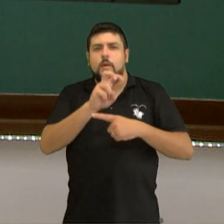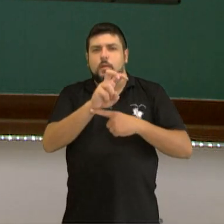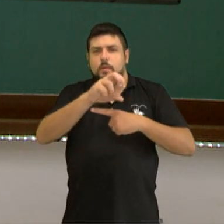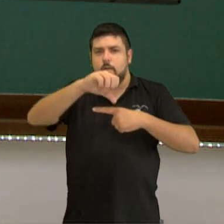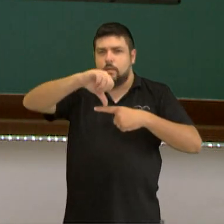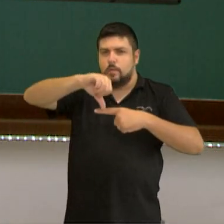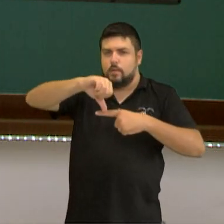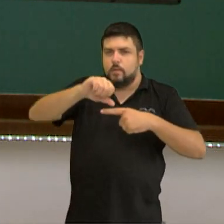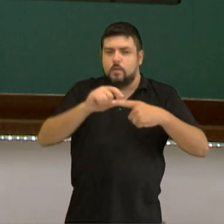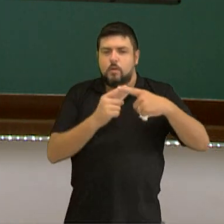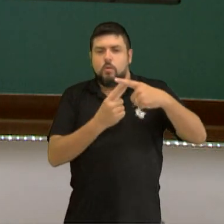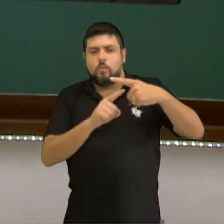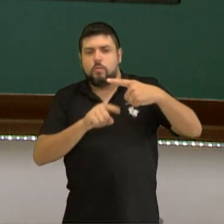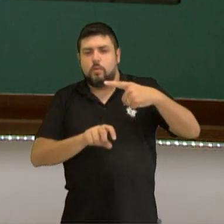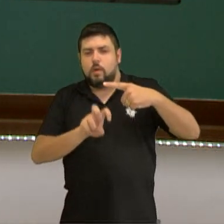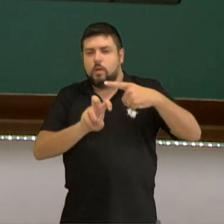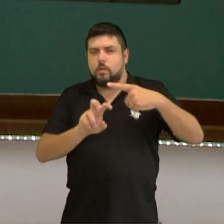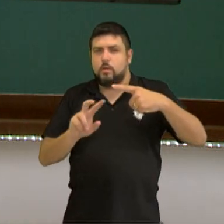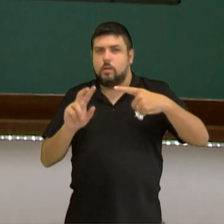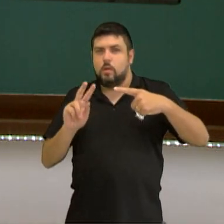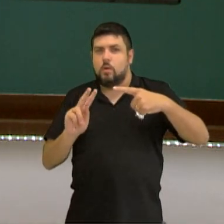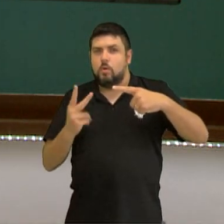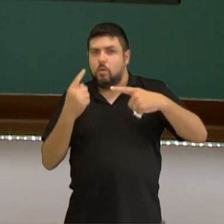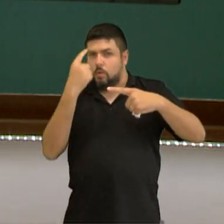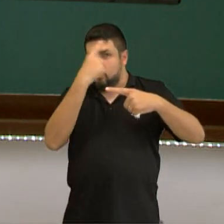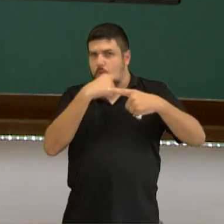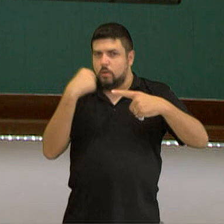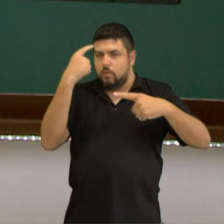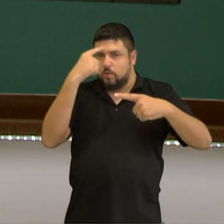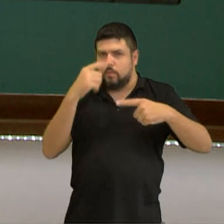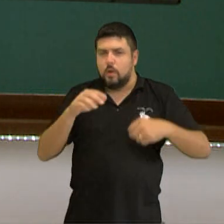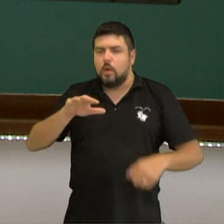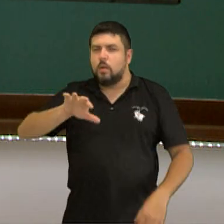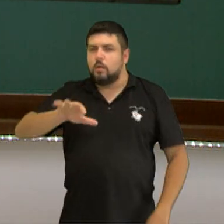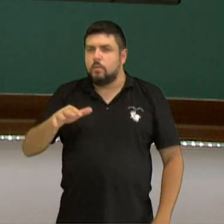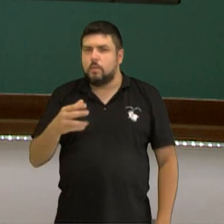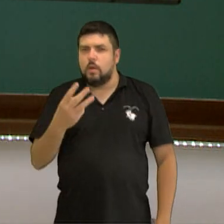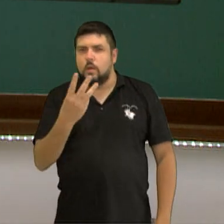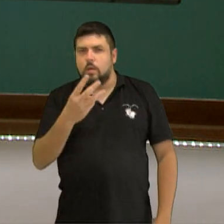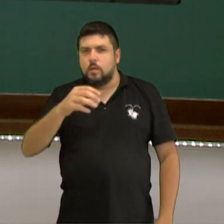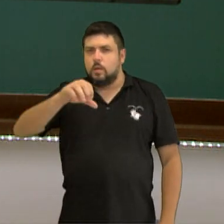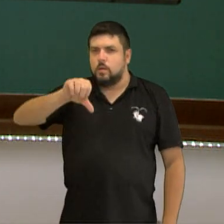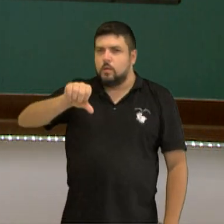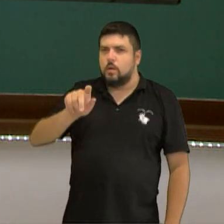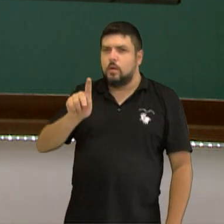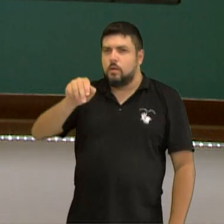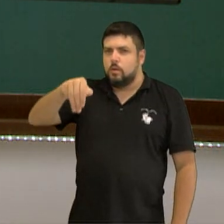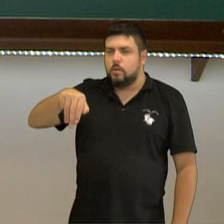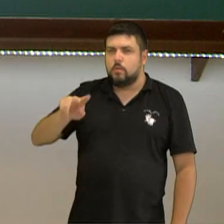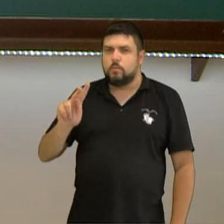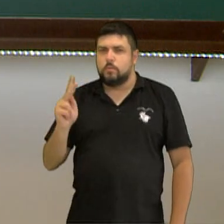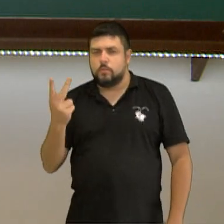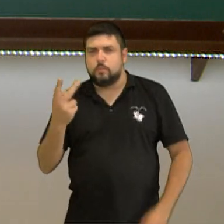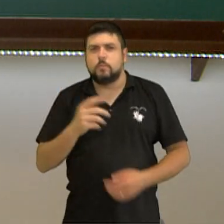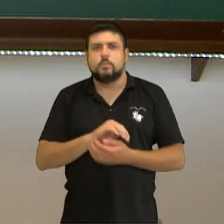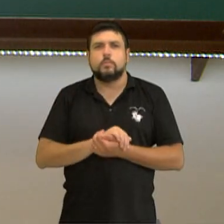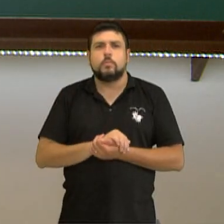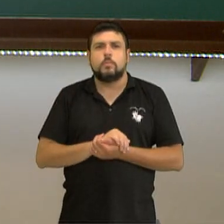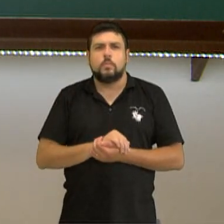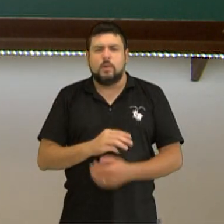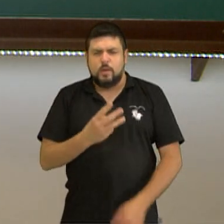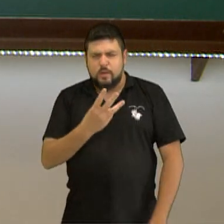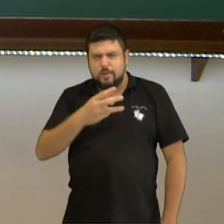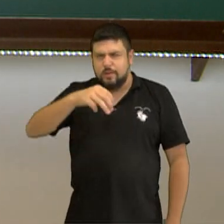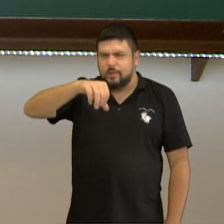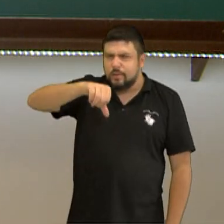,5 de hora e aproximadamente trinta e nove quilômetros por hora. Aí você pensa assim, bah, mas trinta e nove